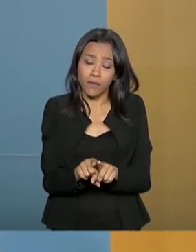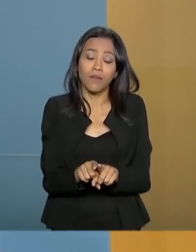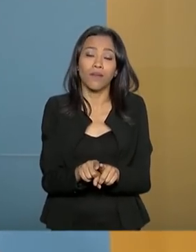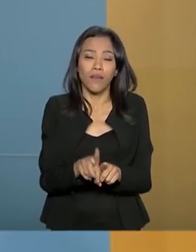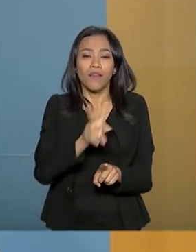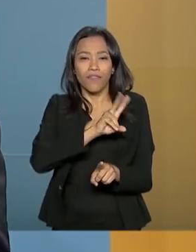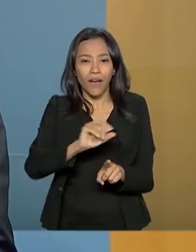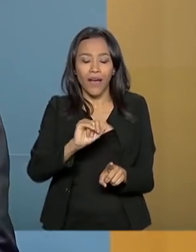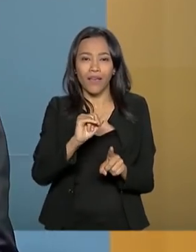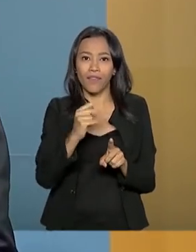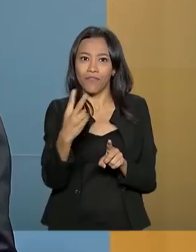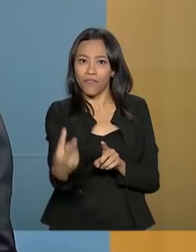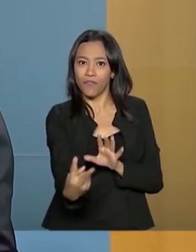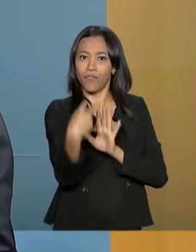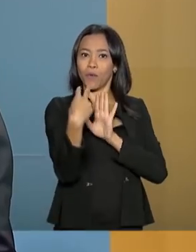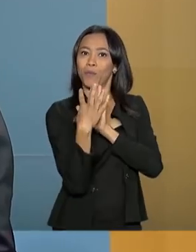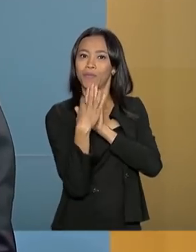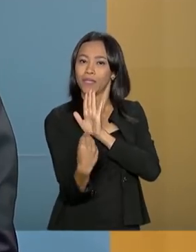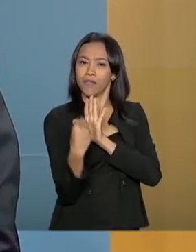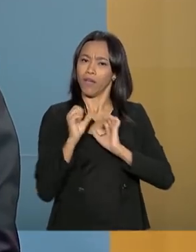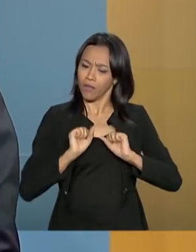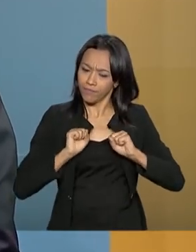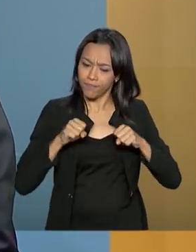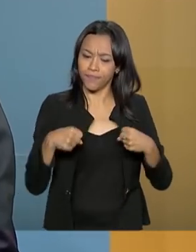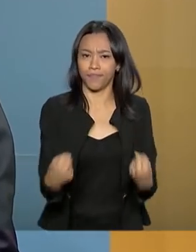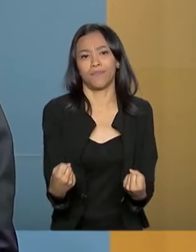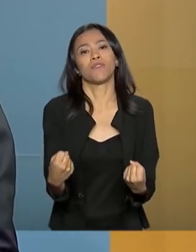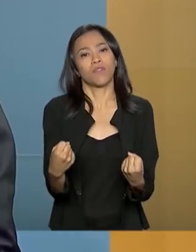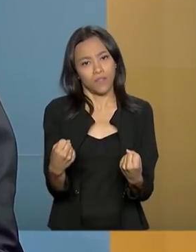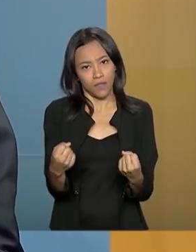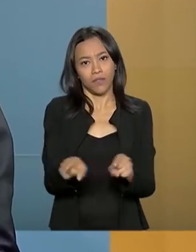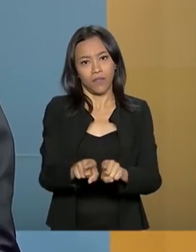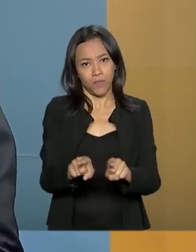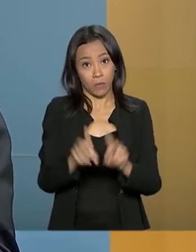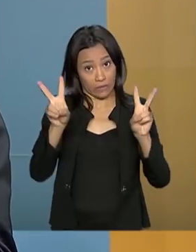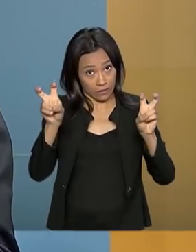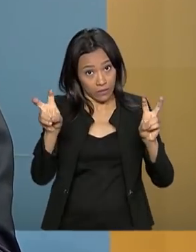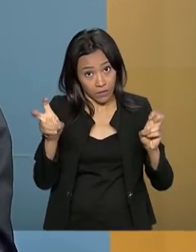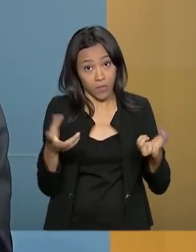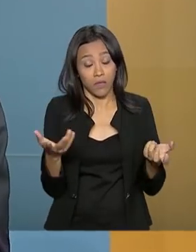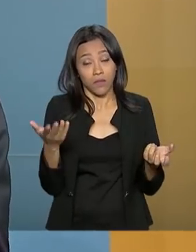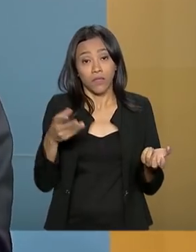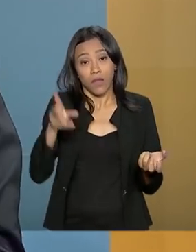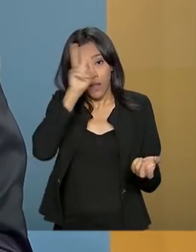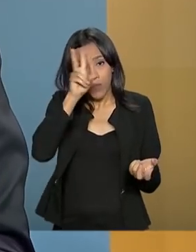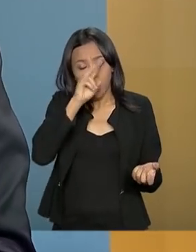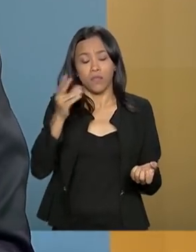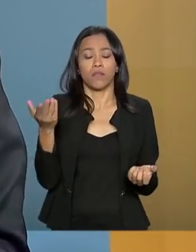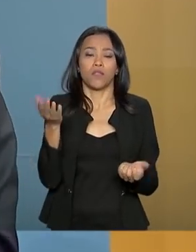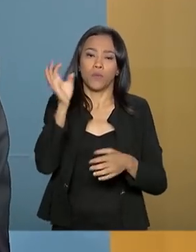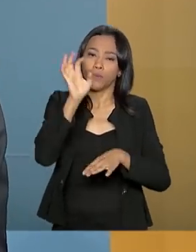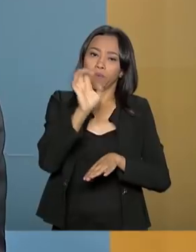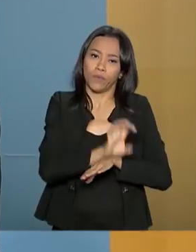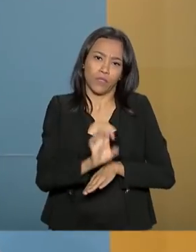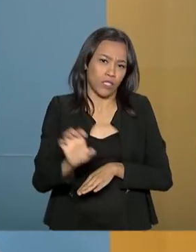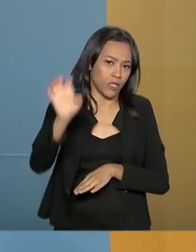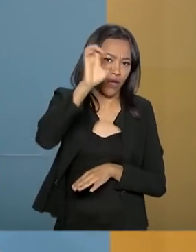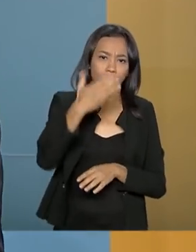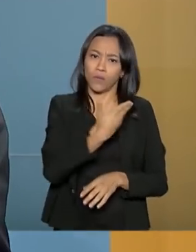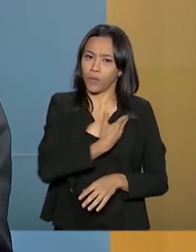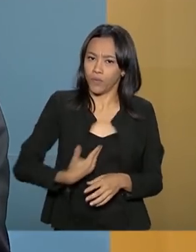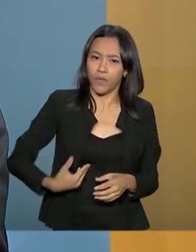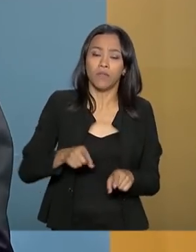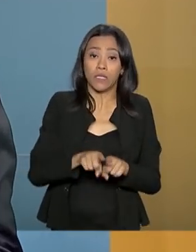se dedicando a um cuidado maior com esse tema. Nós precisamos lembrar que o estado, o governo, seja no nível municipal, estadual,